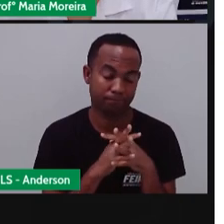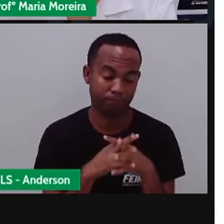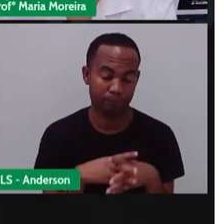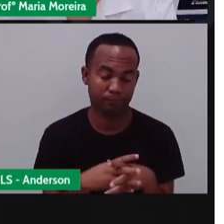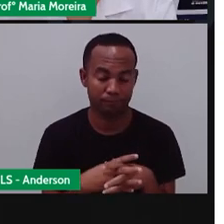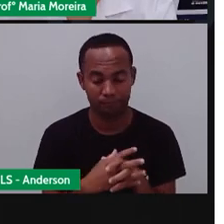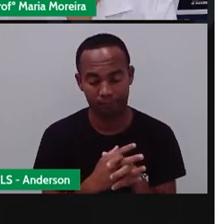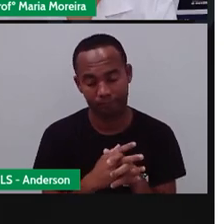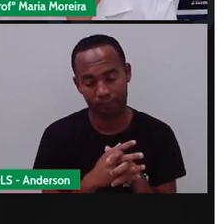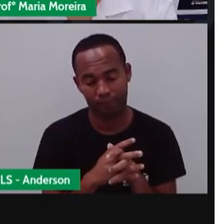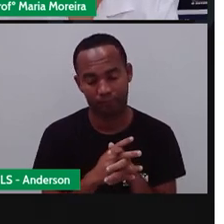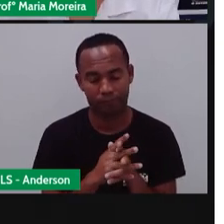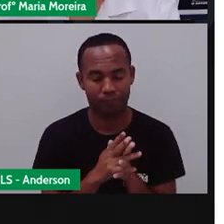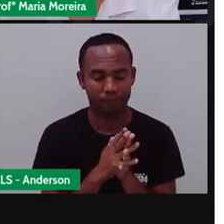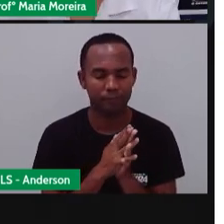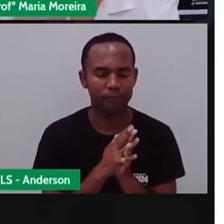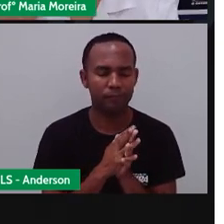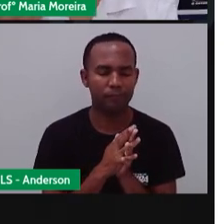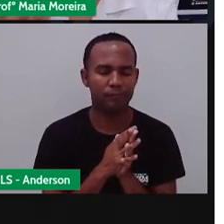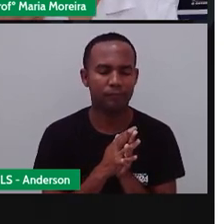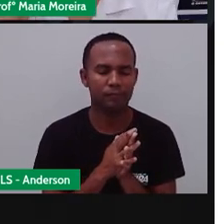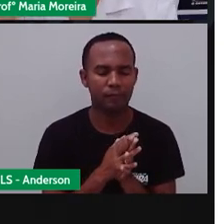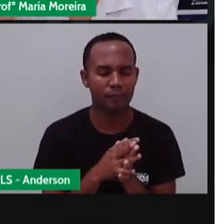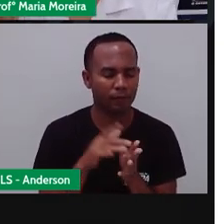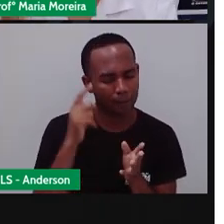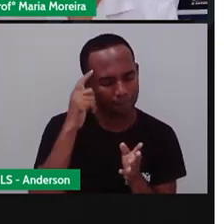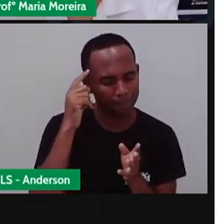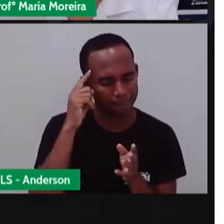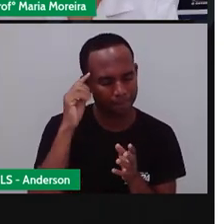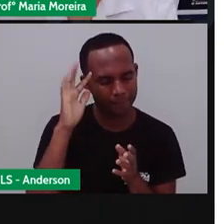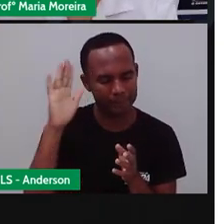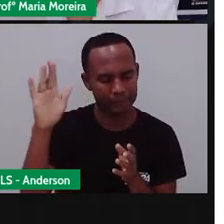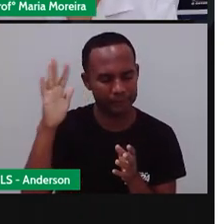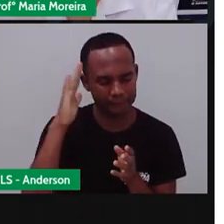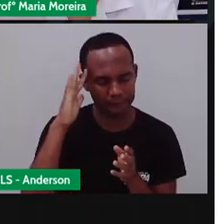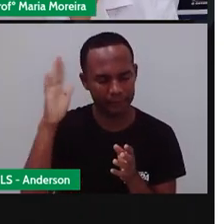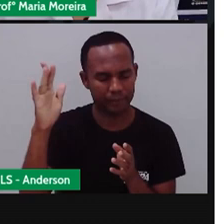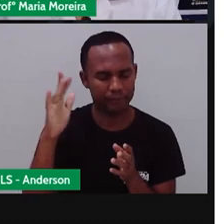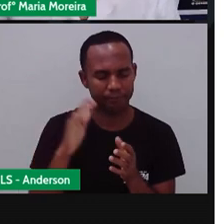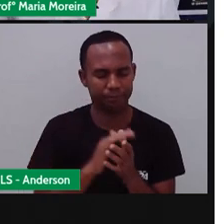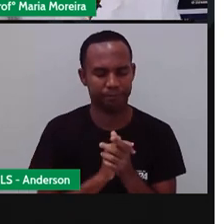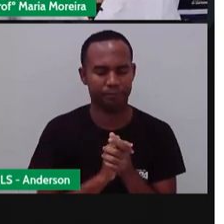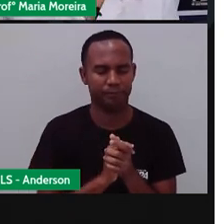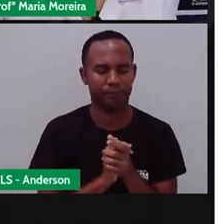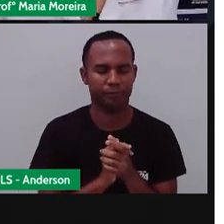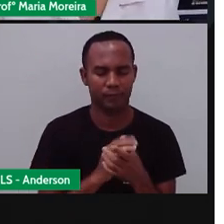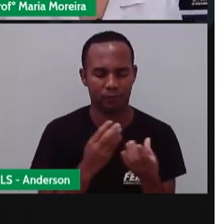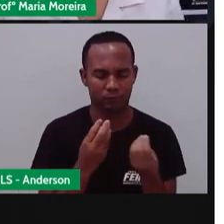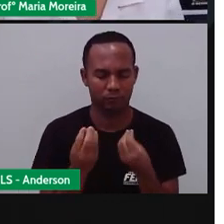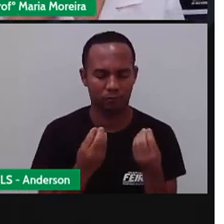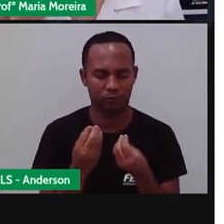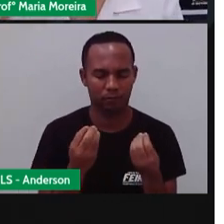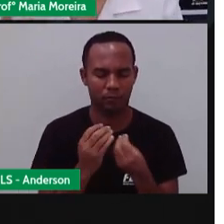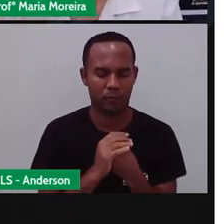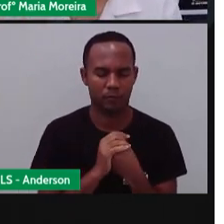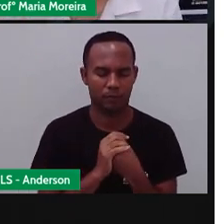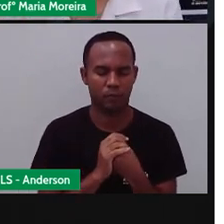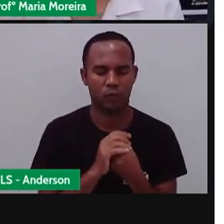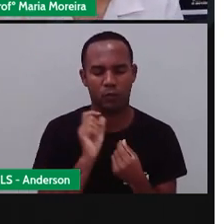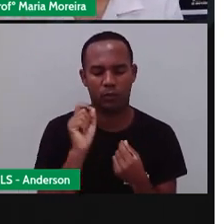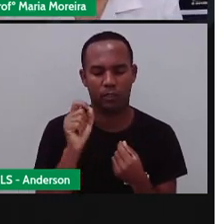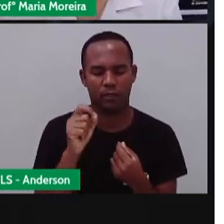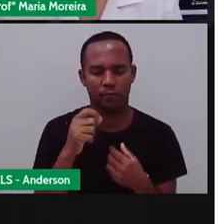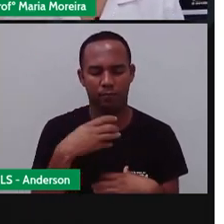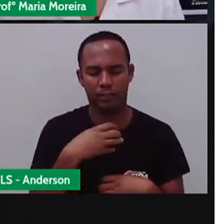Bom, você vai, né, ainda na frente do seu computador, você poderá ainda